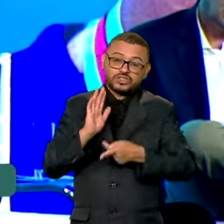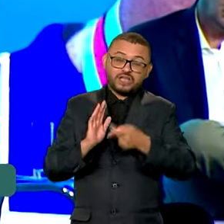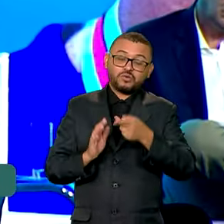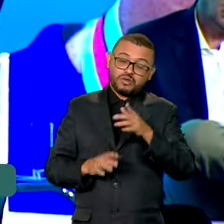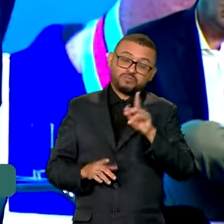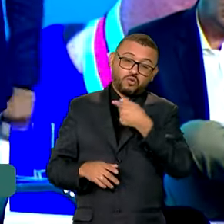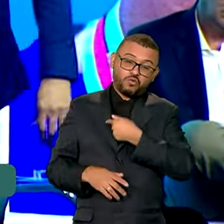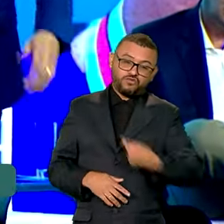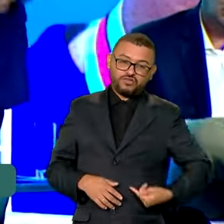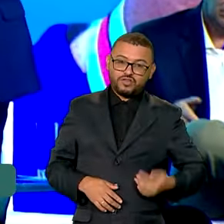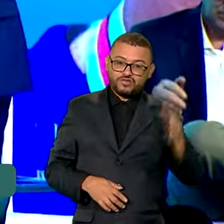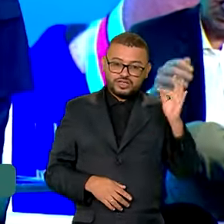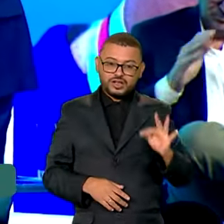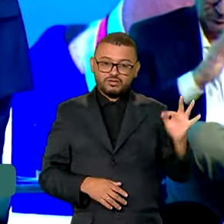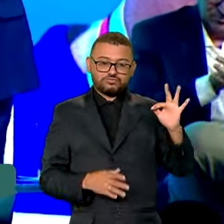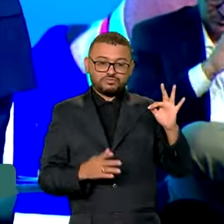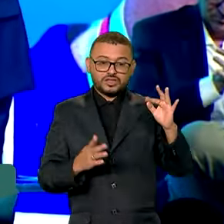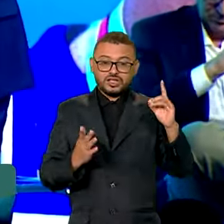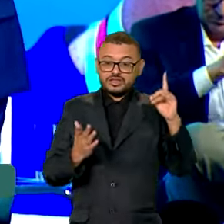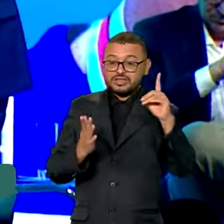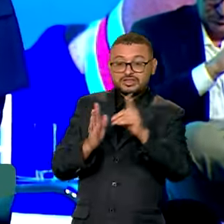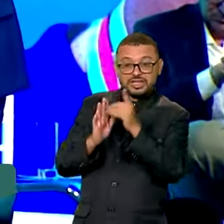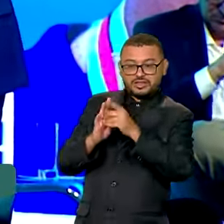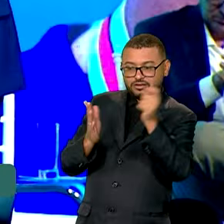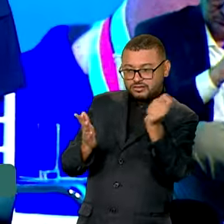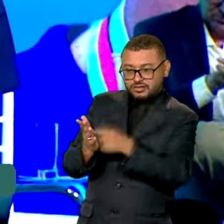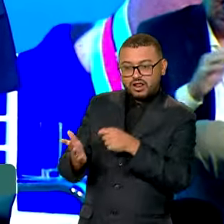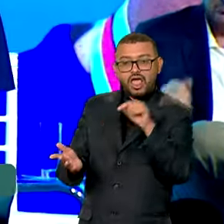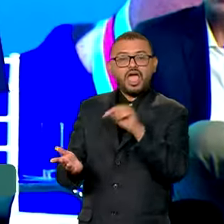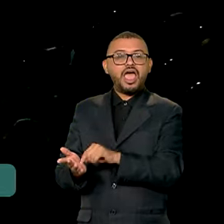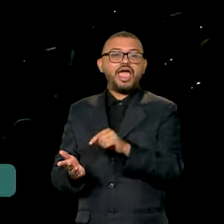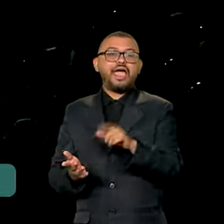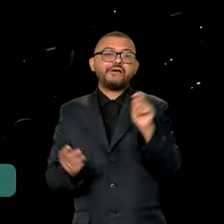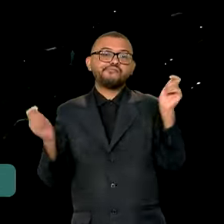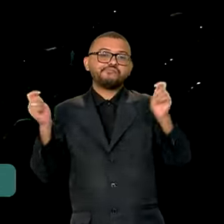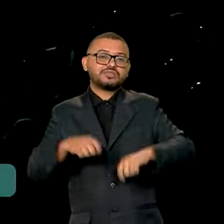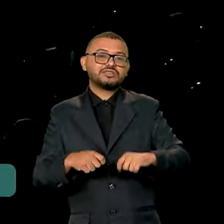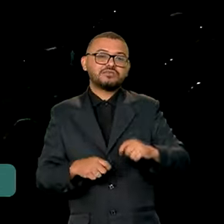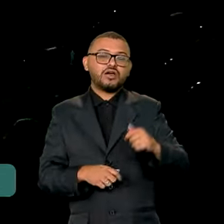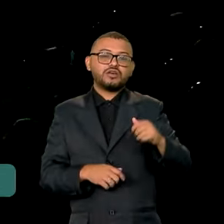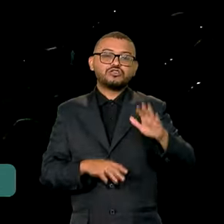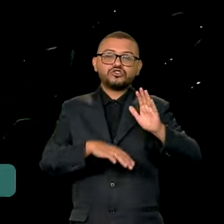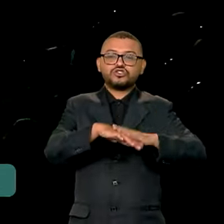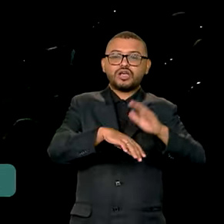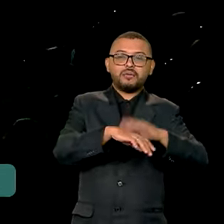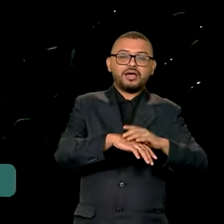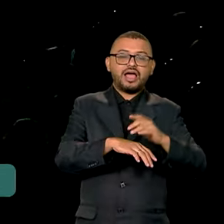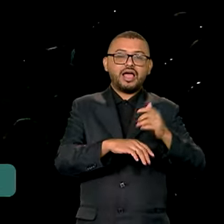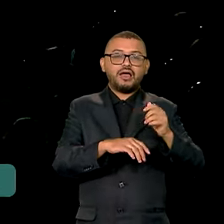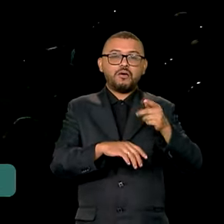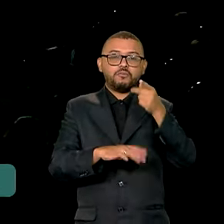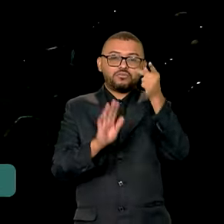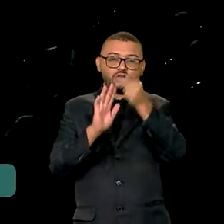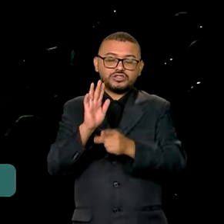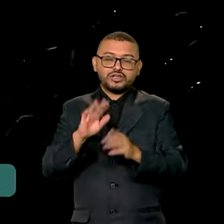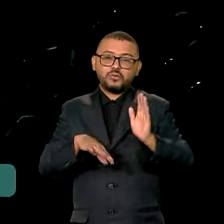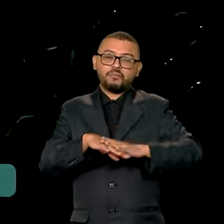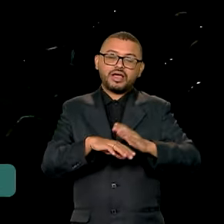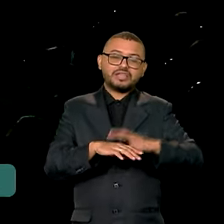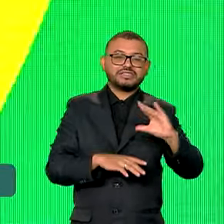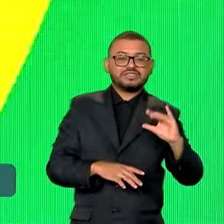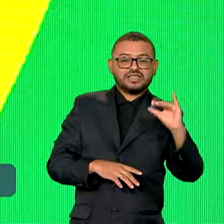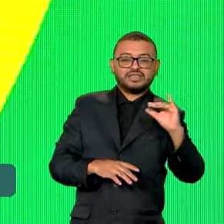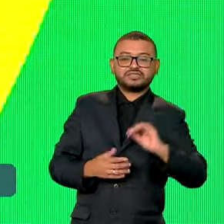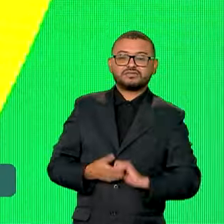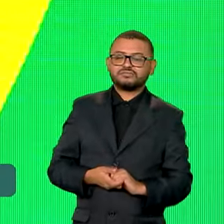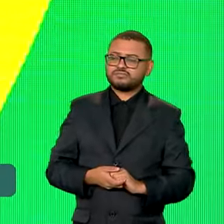instituída por decreto assinado pelo presidente Lula durante o evento, será a primeira chamada pública do programa Mais Ciência na Escola.